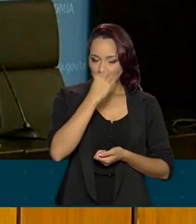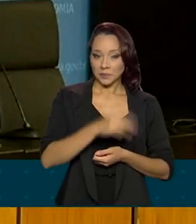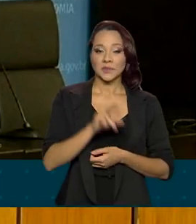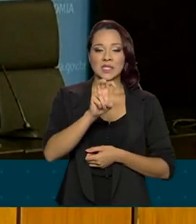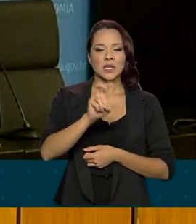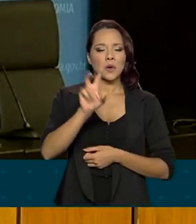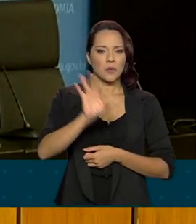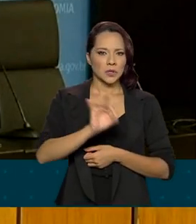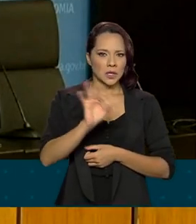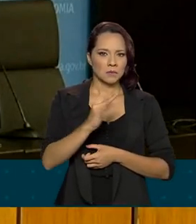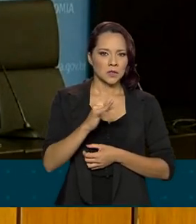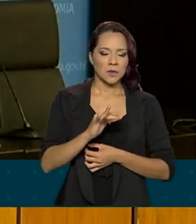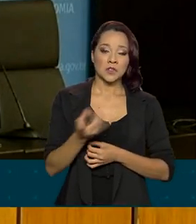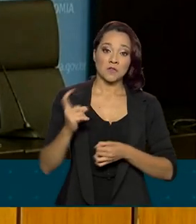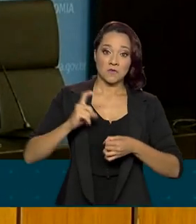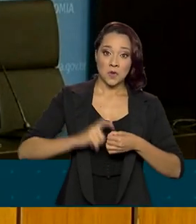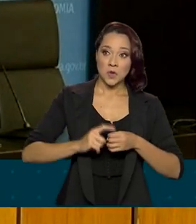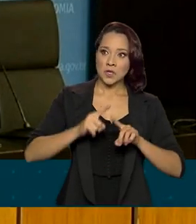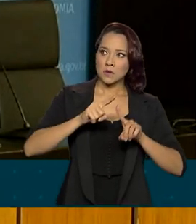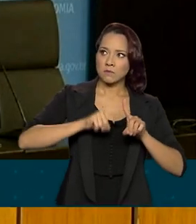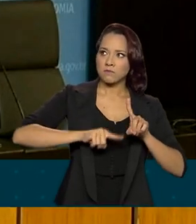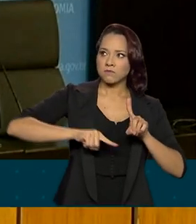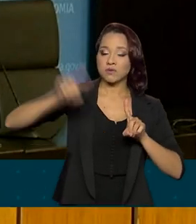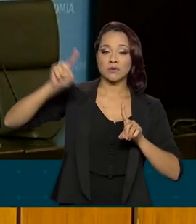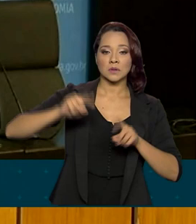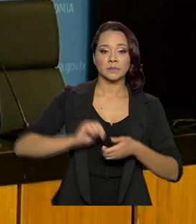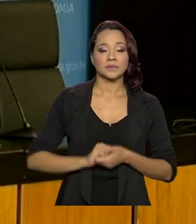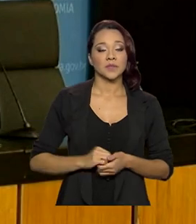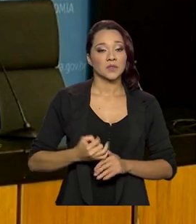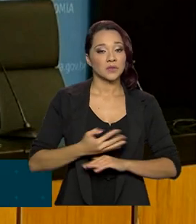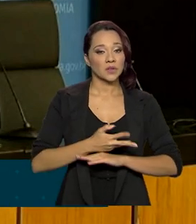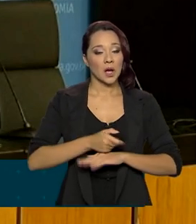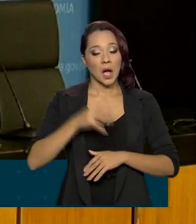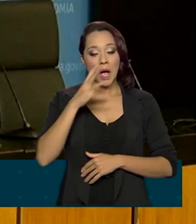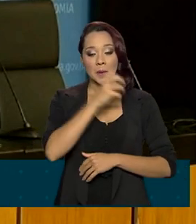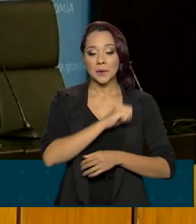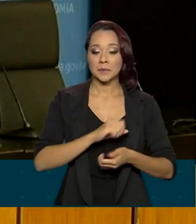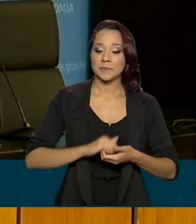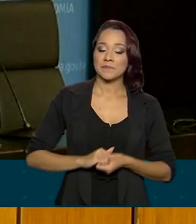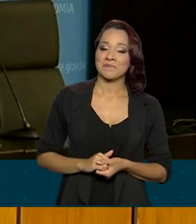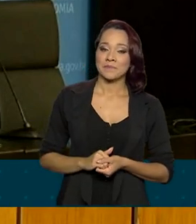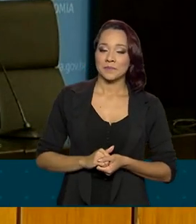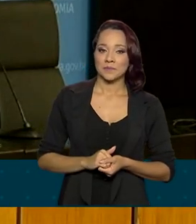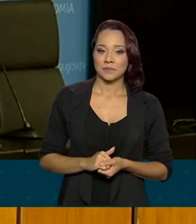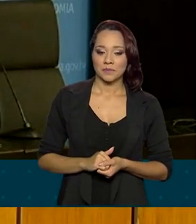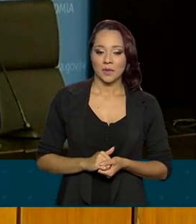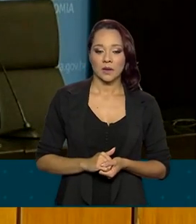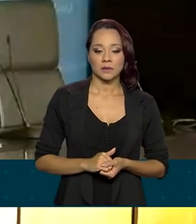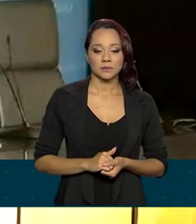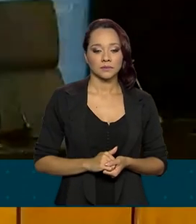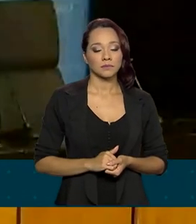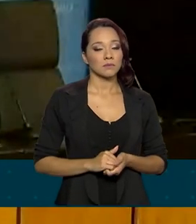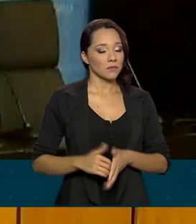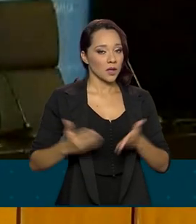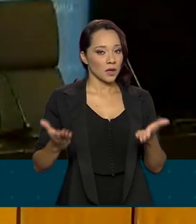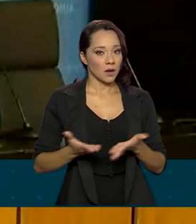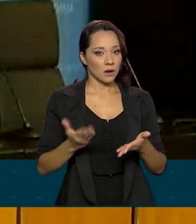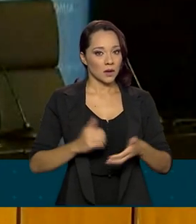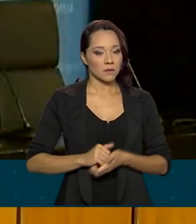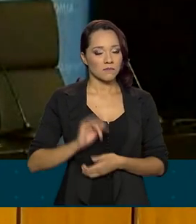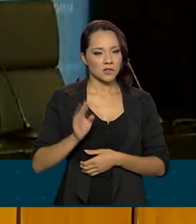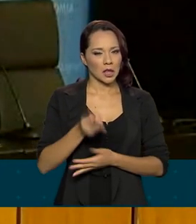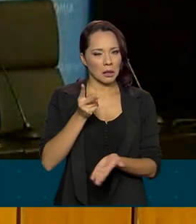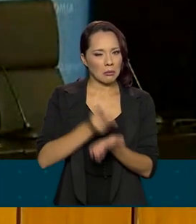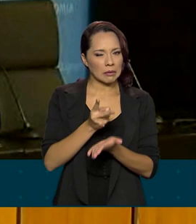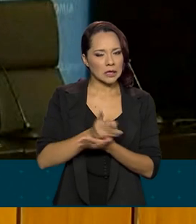ou seja, voltamos em ver, alta velocidade saindo do fundo do poço. E estamos na